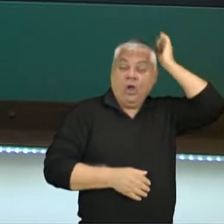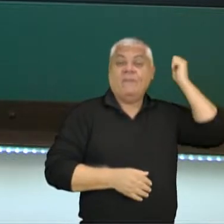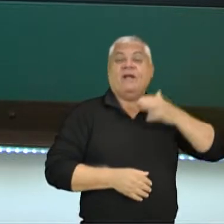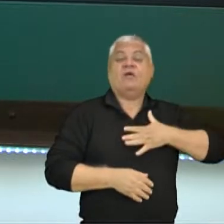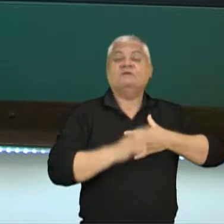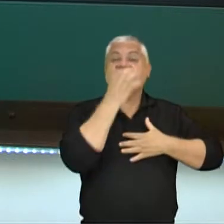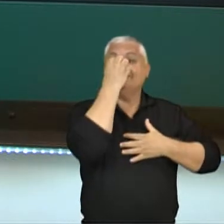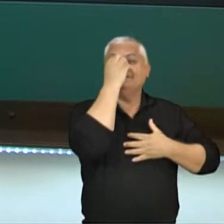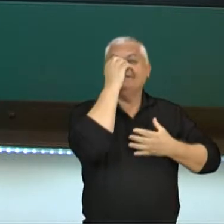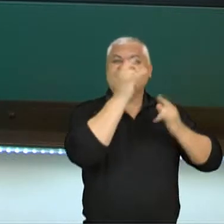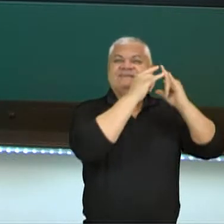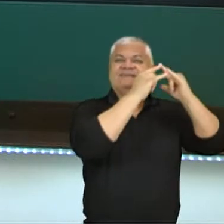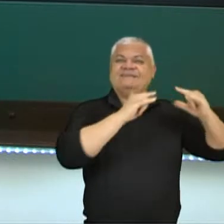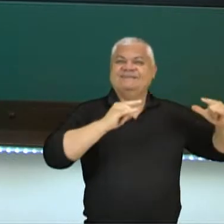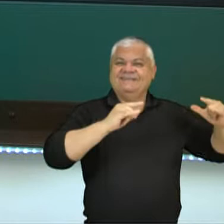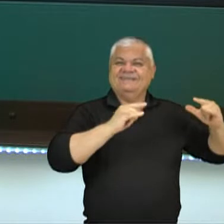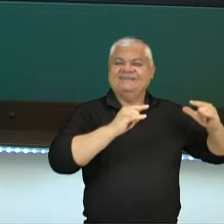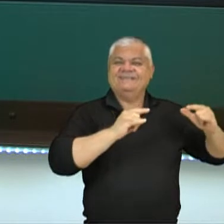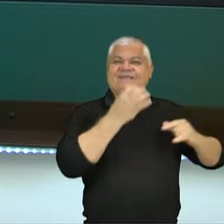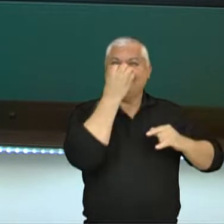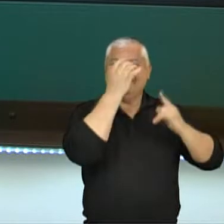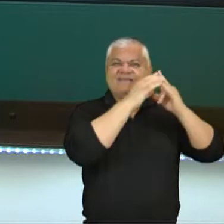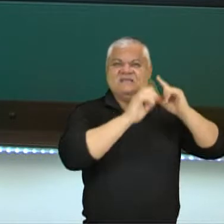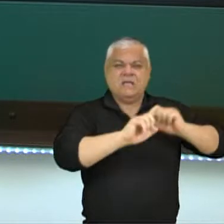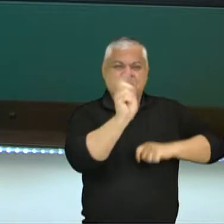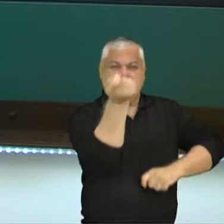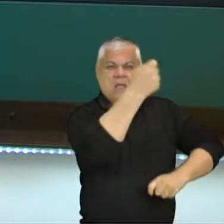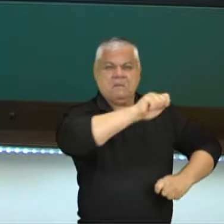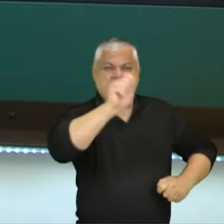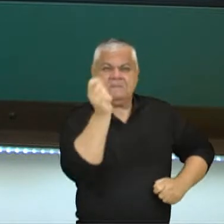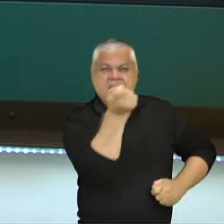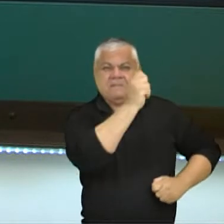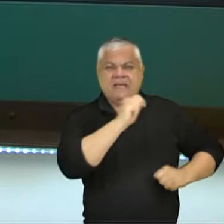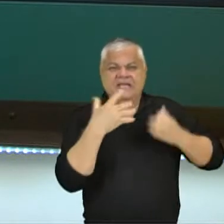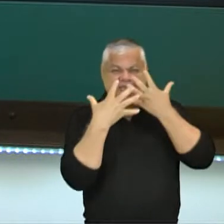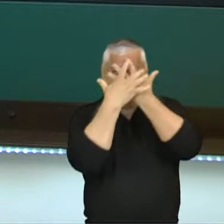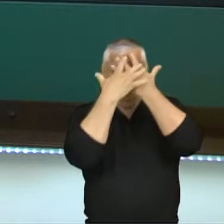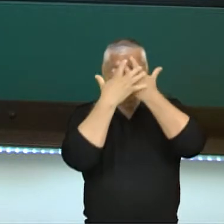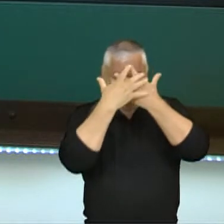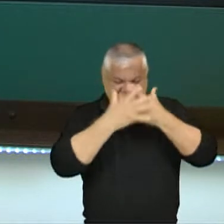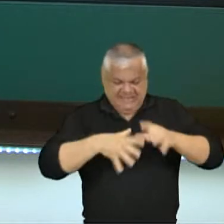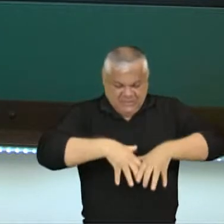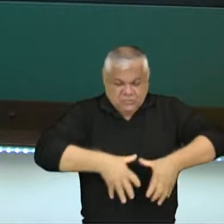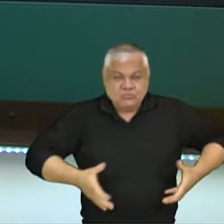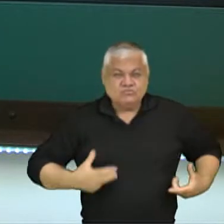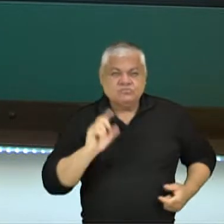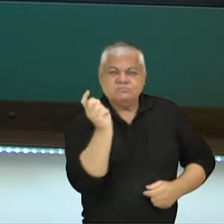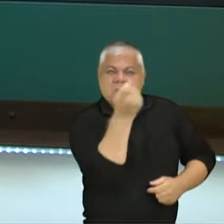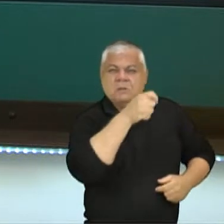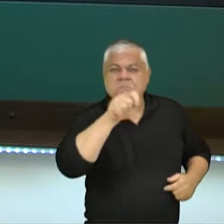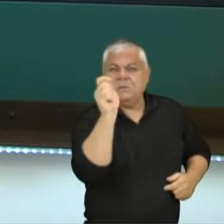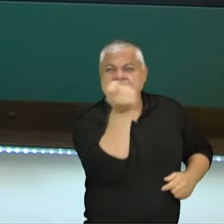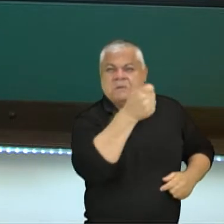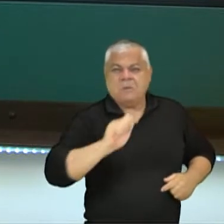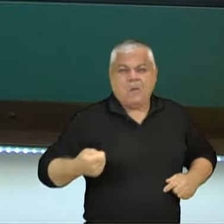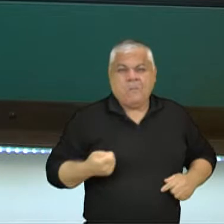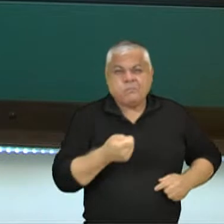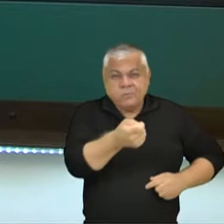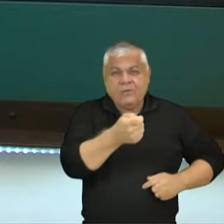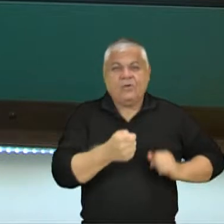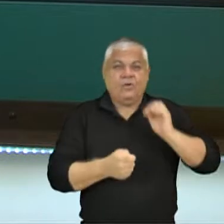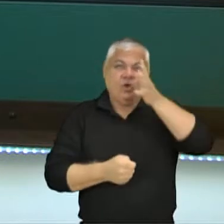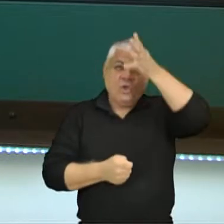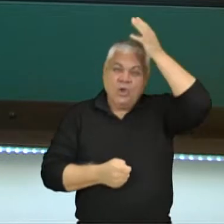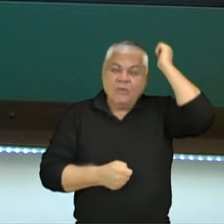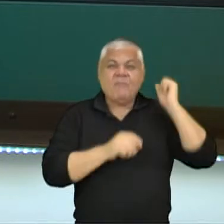circo romano. O é o circo romano? Gladiadores, luta de animais selvagens. Um tempo depois, inclusive os cristãos sendo mortos